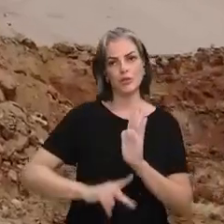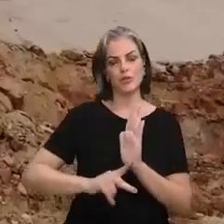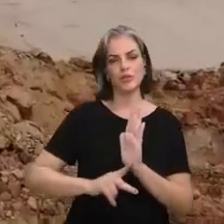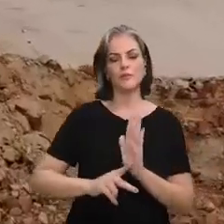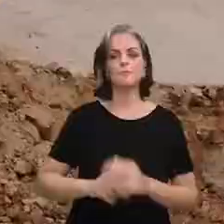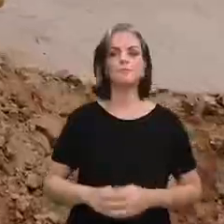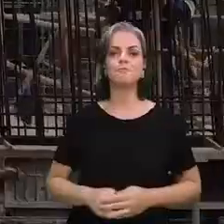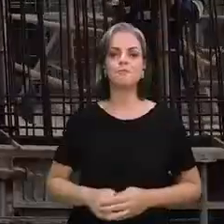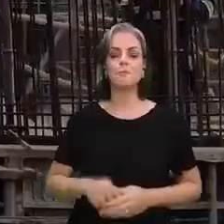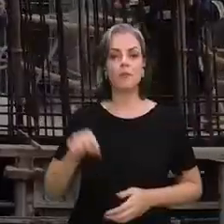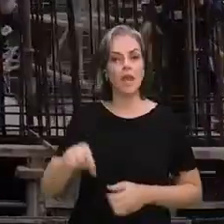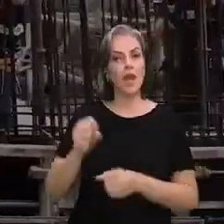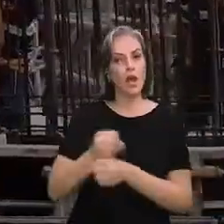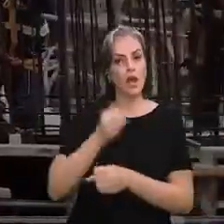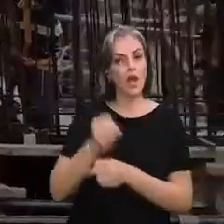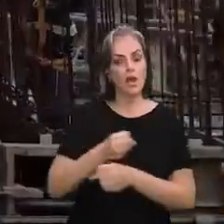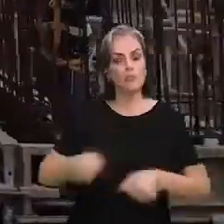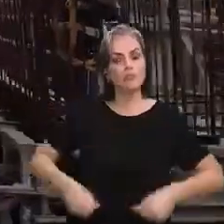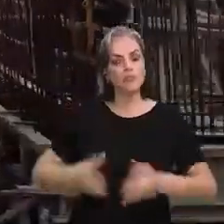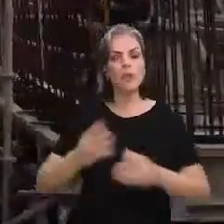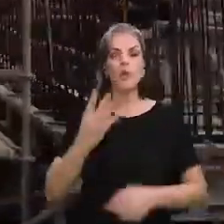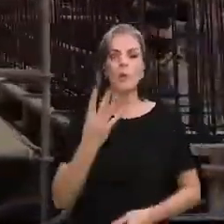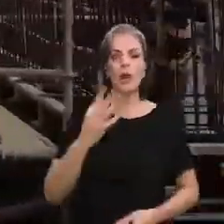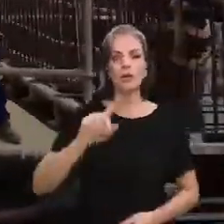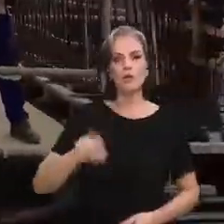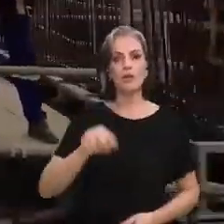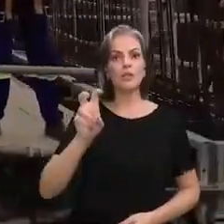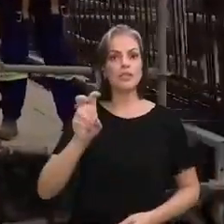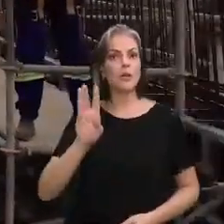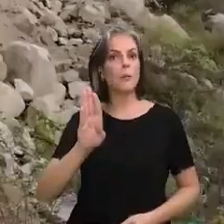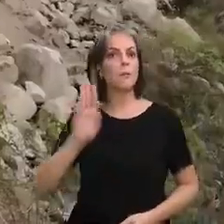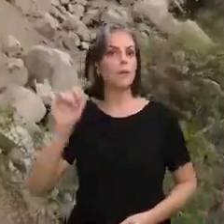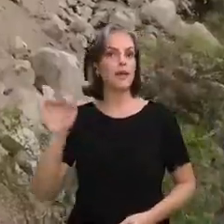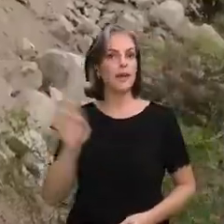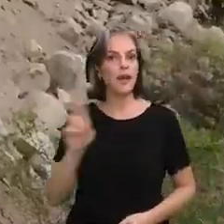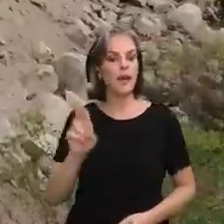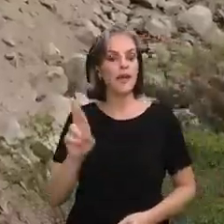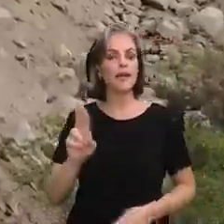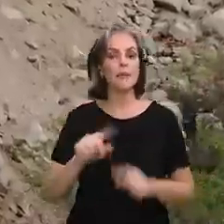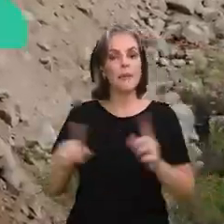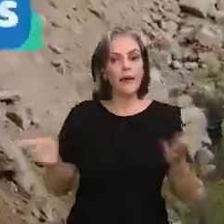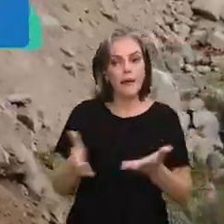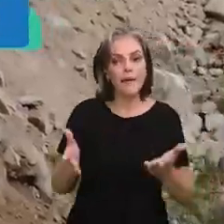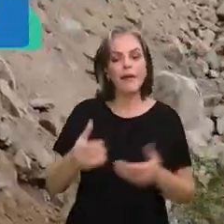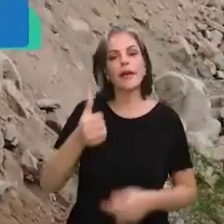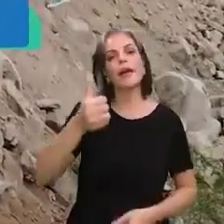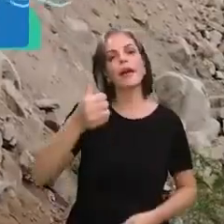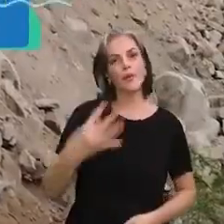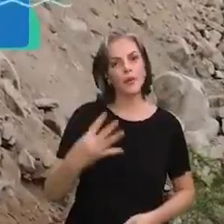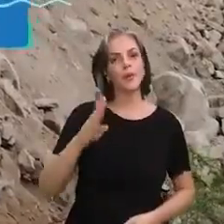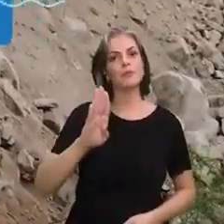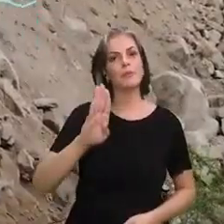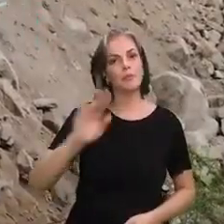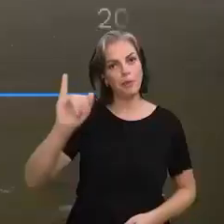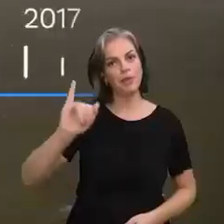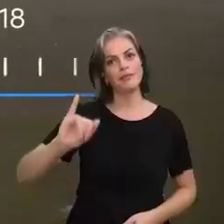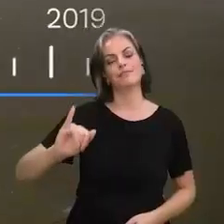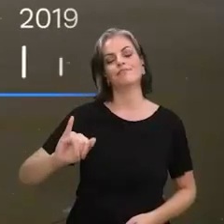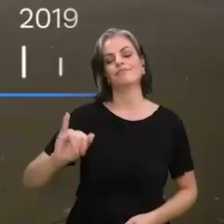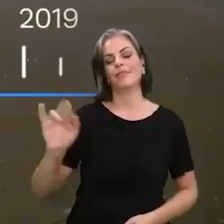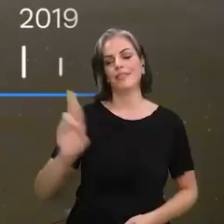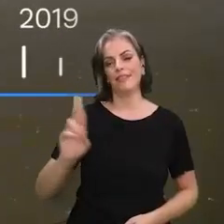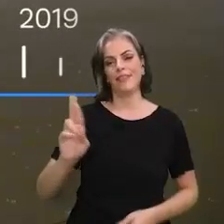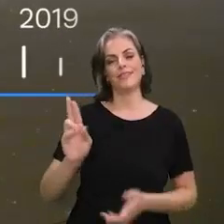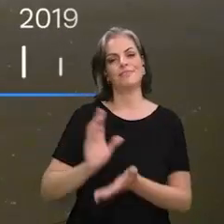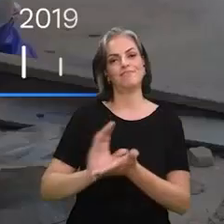Inicialmente, a obra, que custaria 4 bilhões e 500 milhões de reais, saltou para 14 bilhões de reais. O